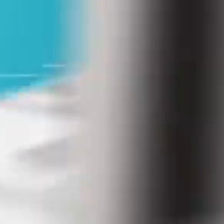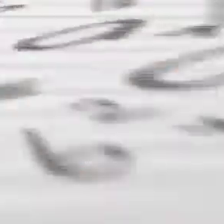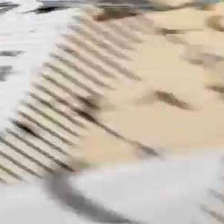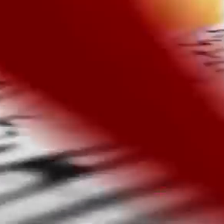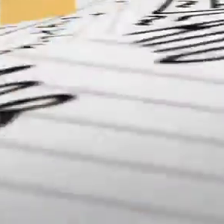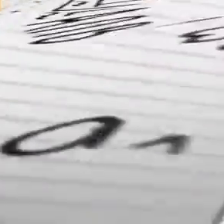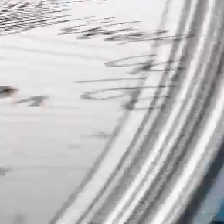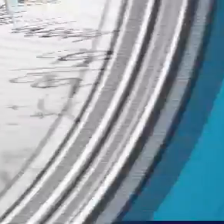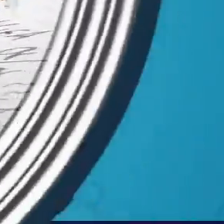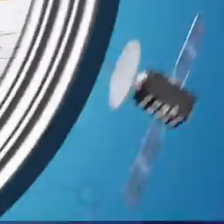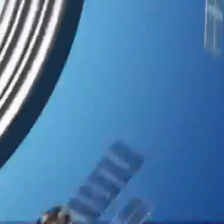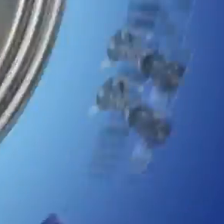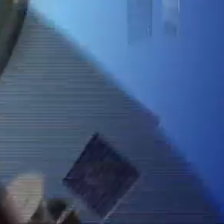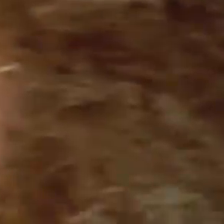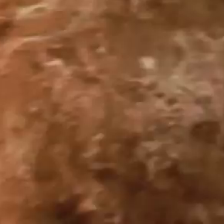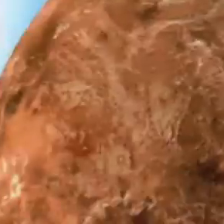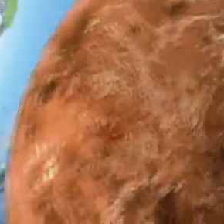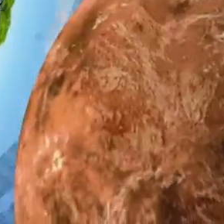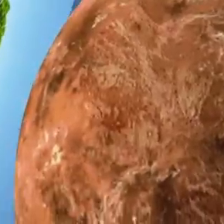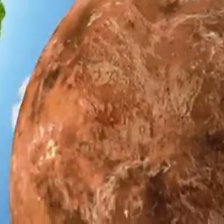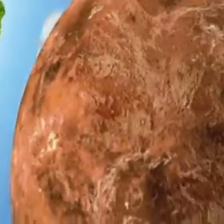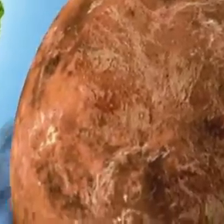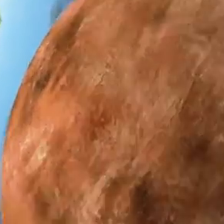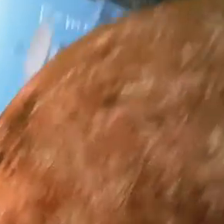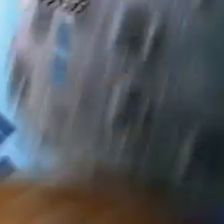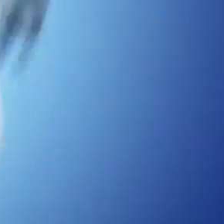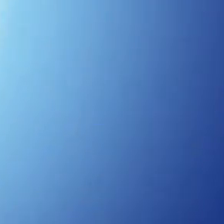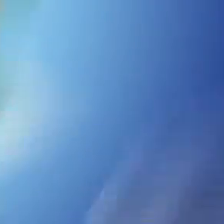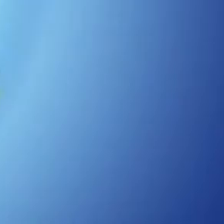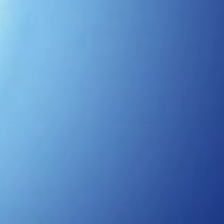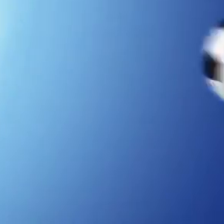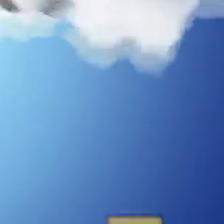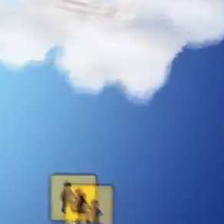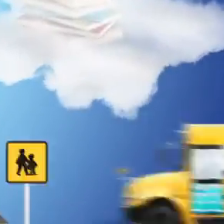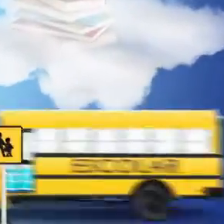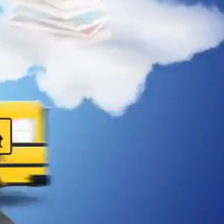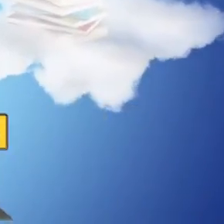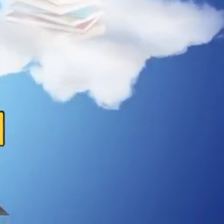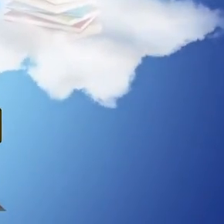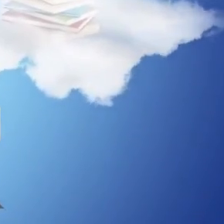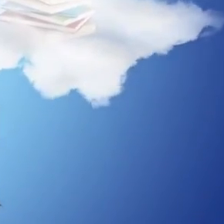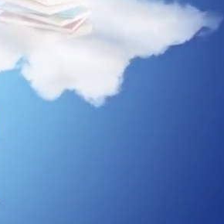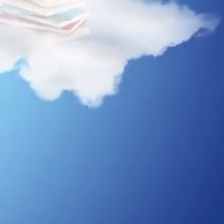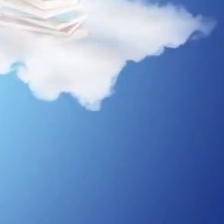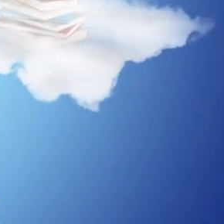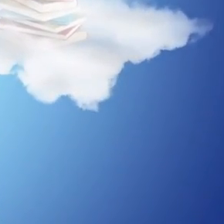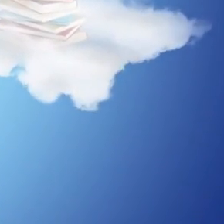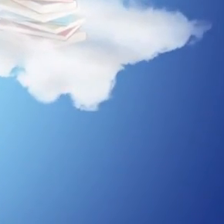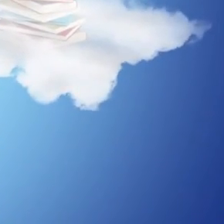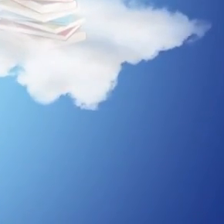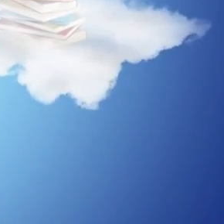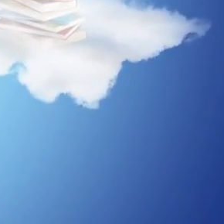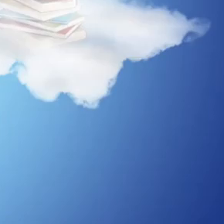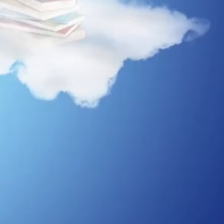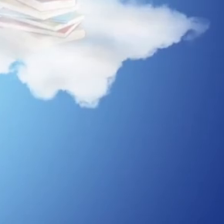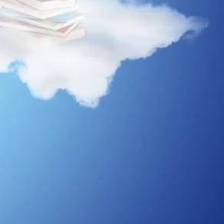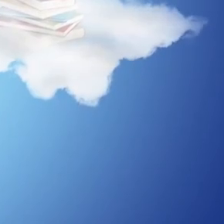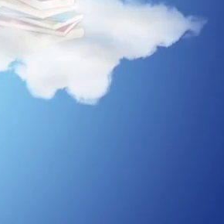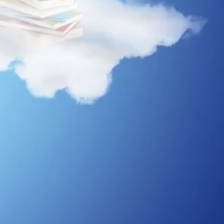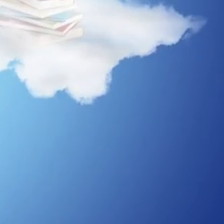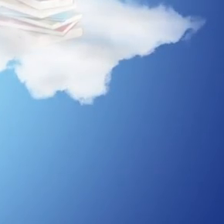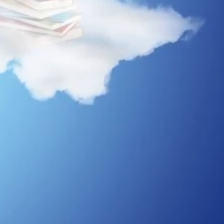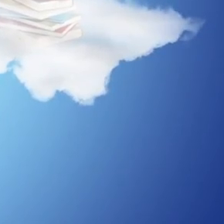Transcrição e Legendas